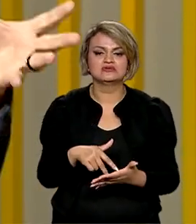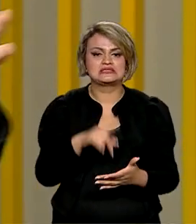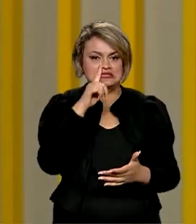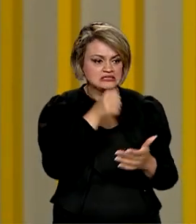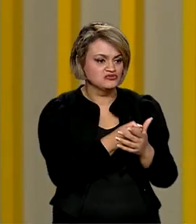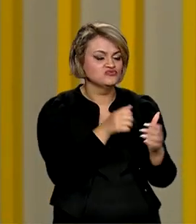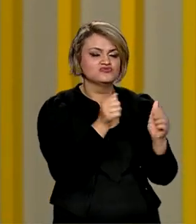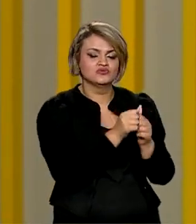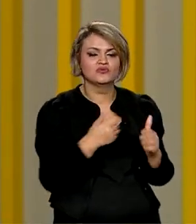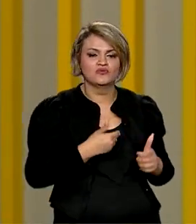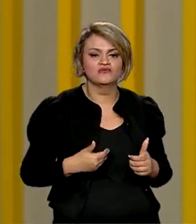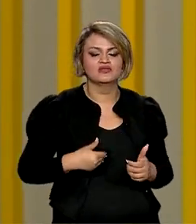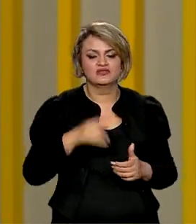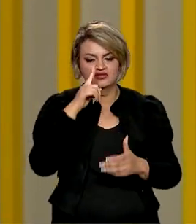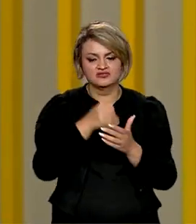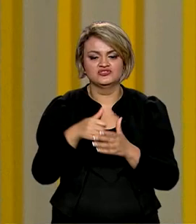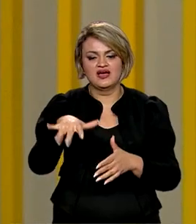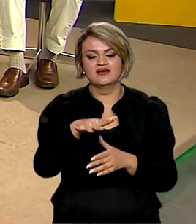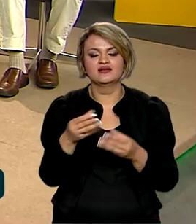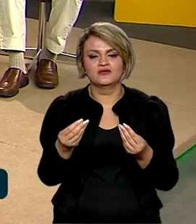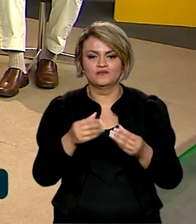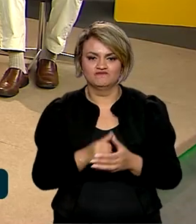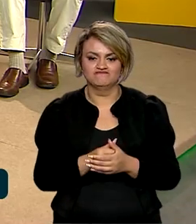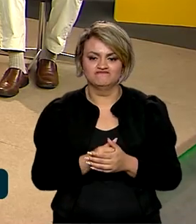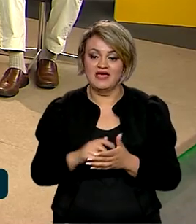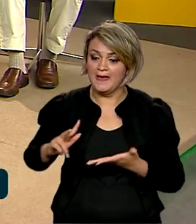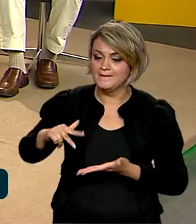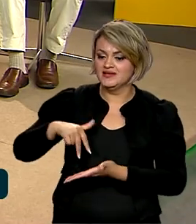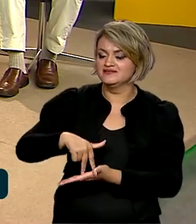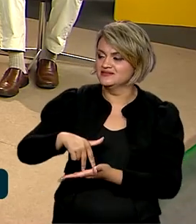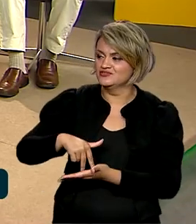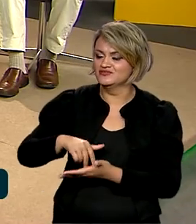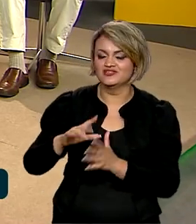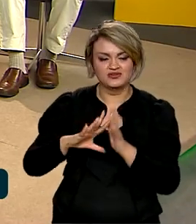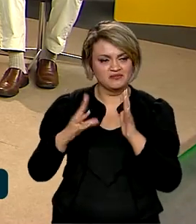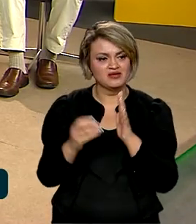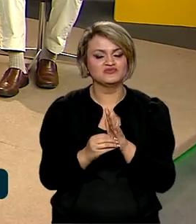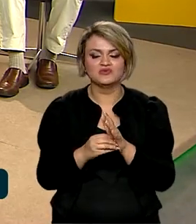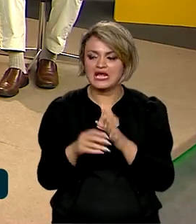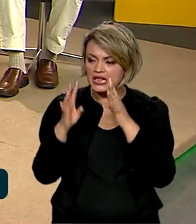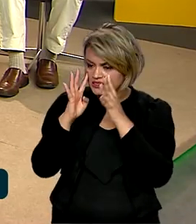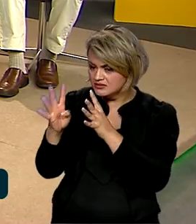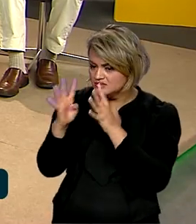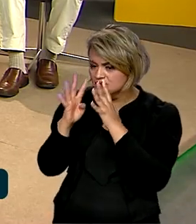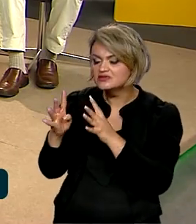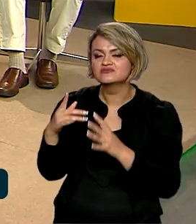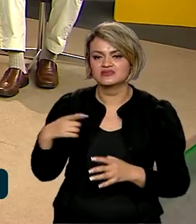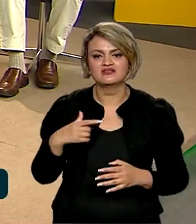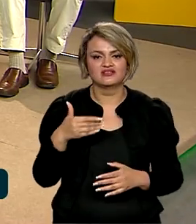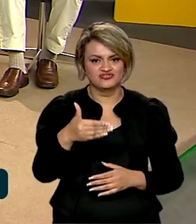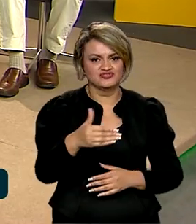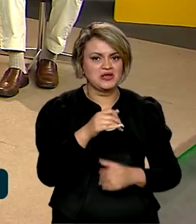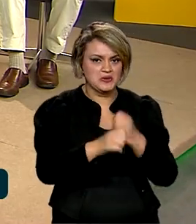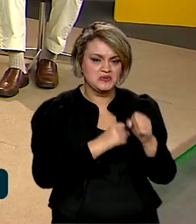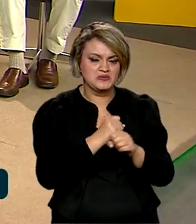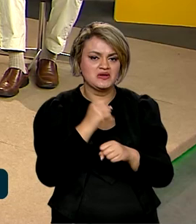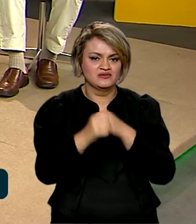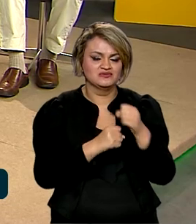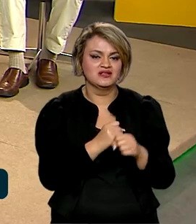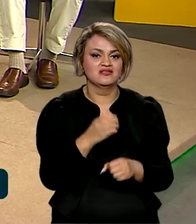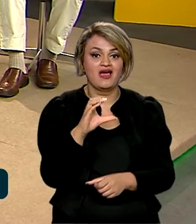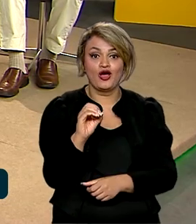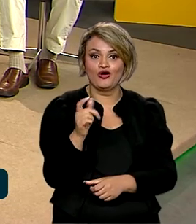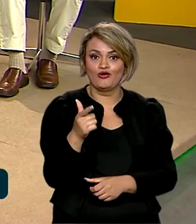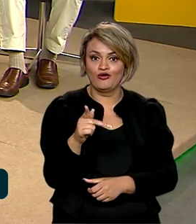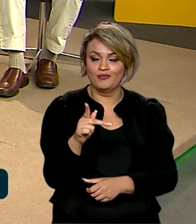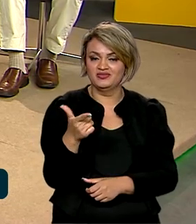governos, o futuro dessa região. E essa voz da Amazônia vai continuar sendo ouvida e reverberada aí nos próximos anos, na COP30, né, Roberto?